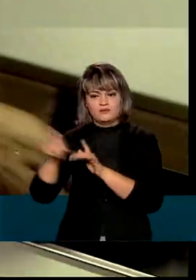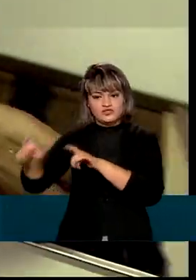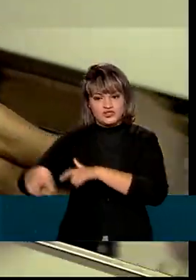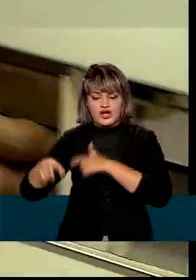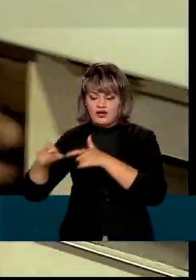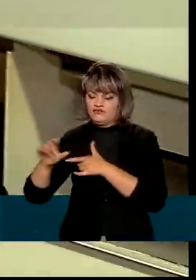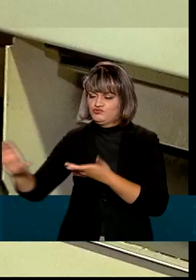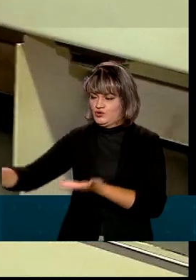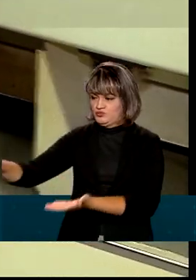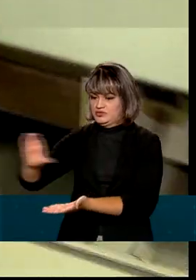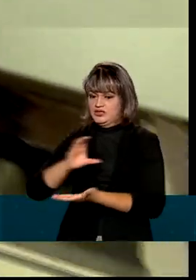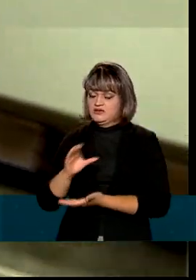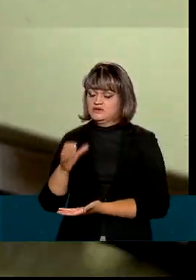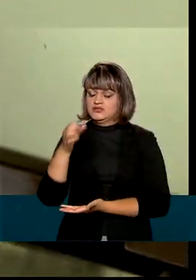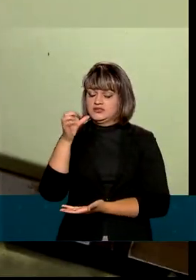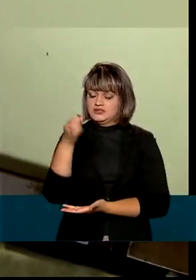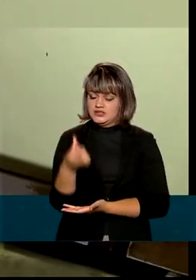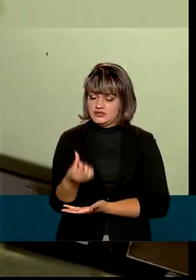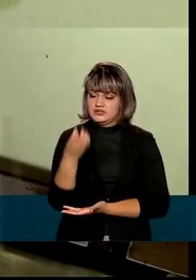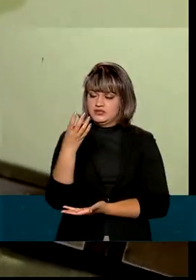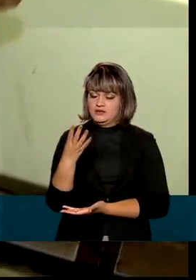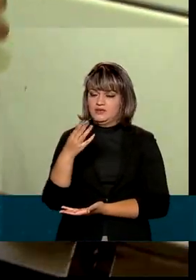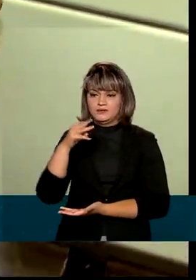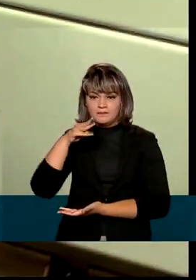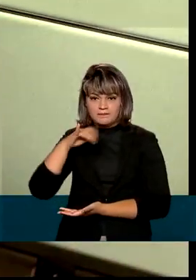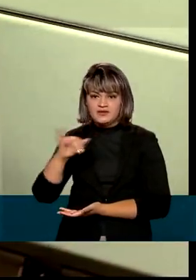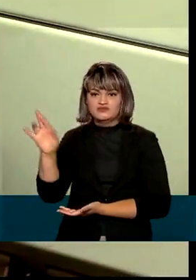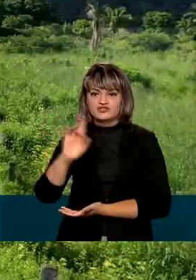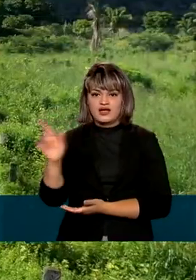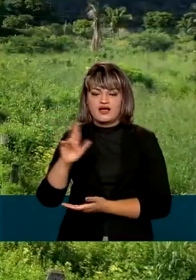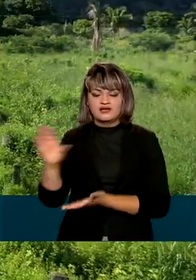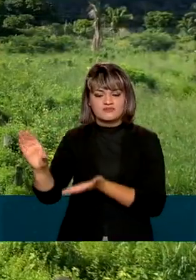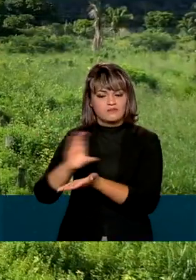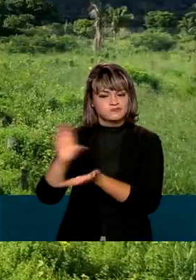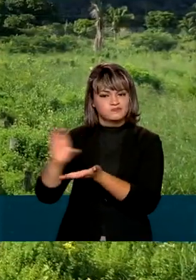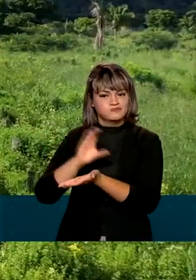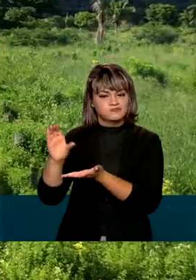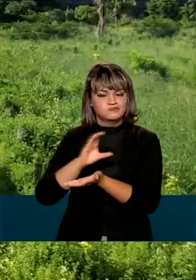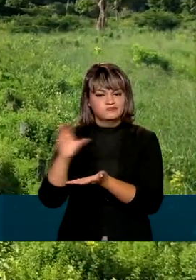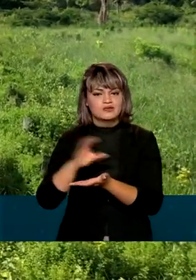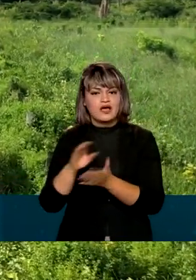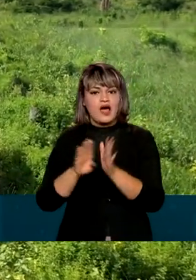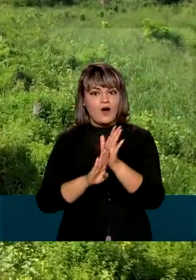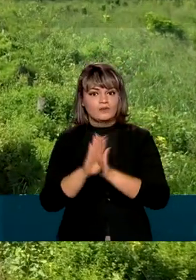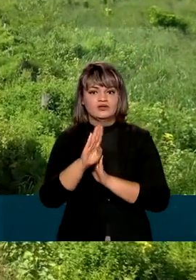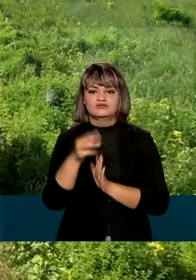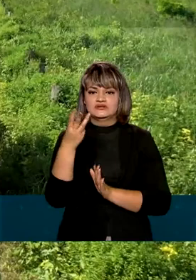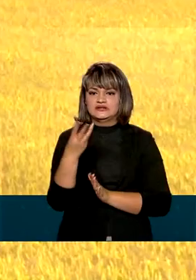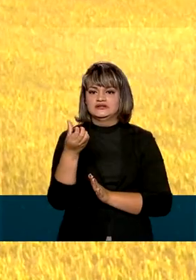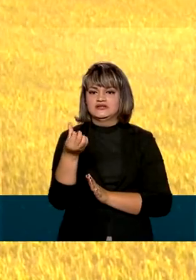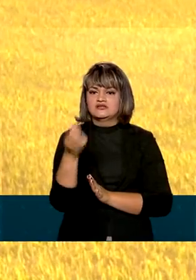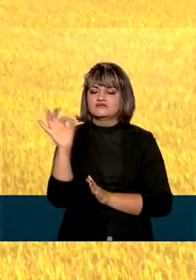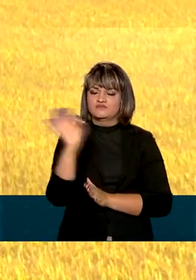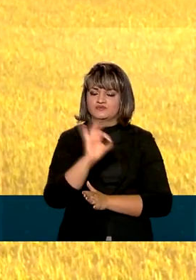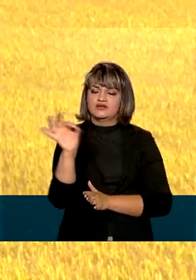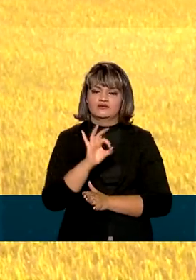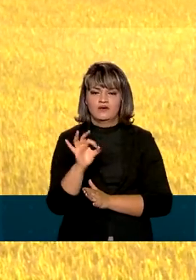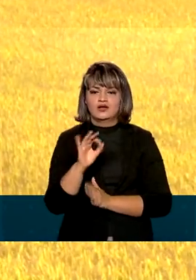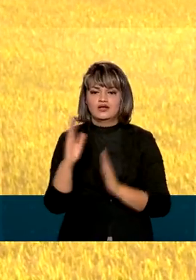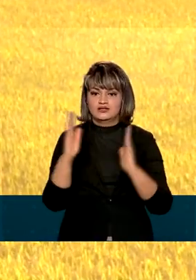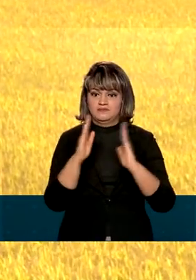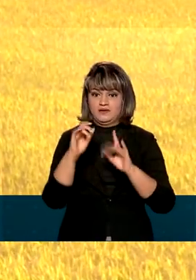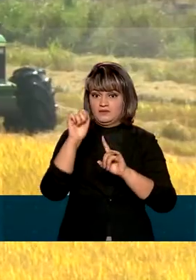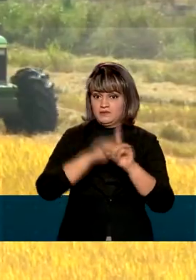64 bilhões de reais em financiamentos. Uma alta de 36% só nesses